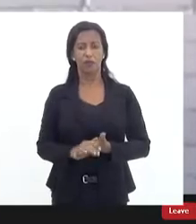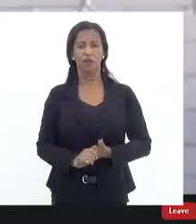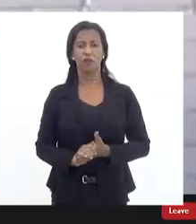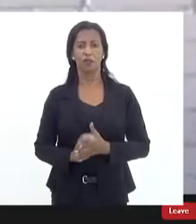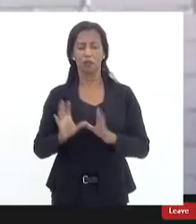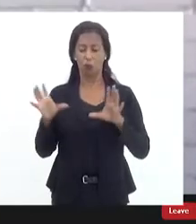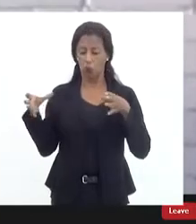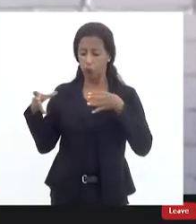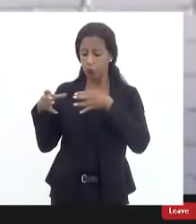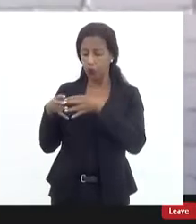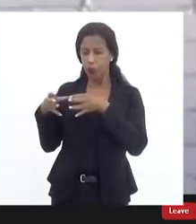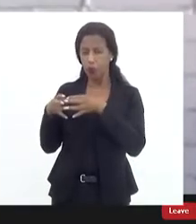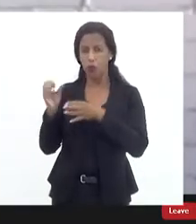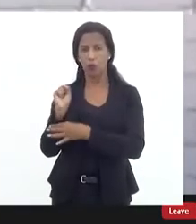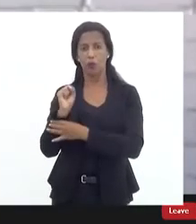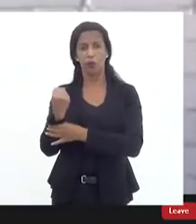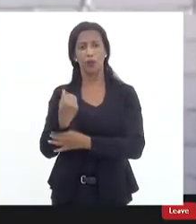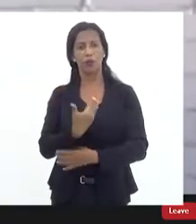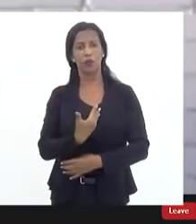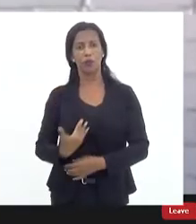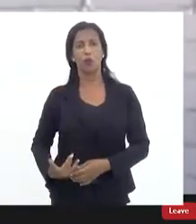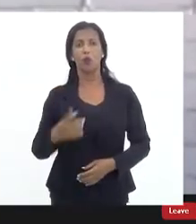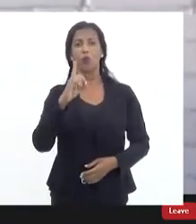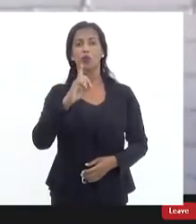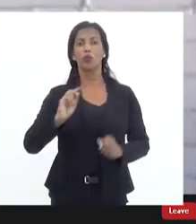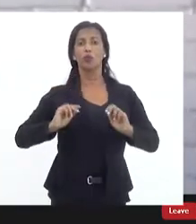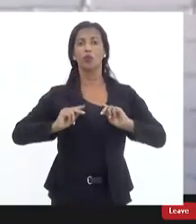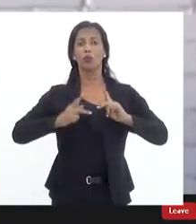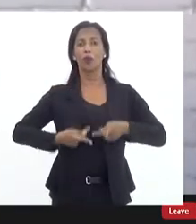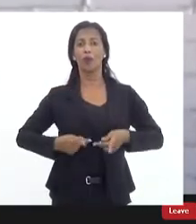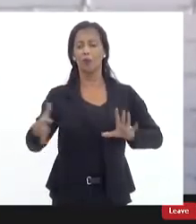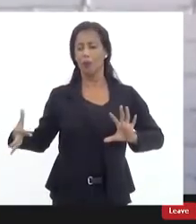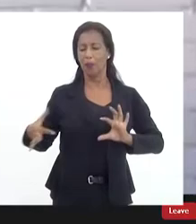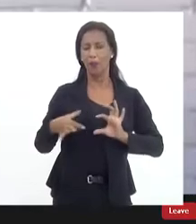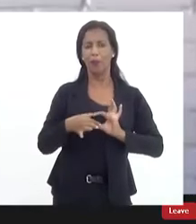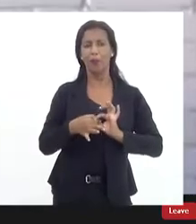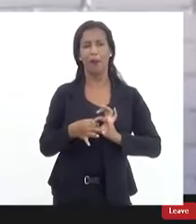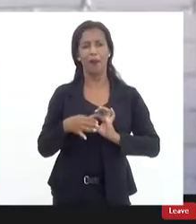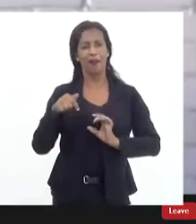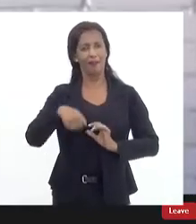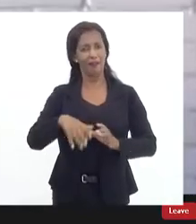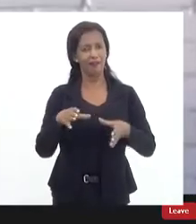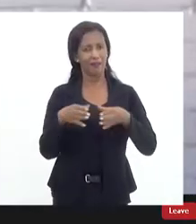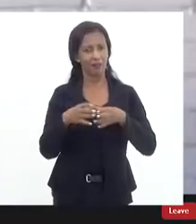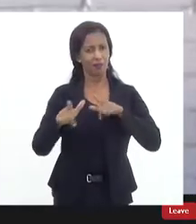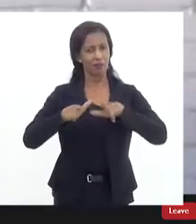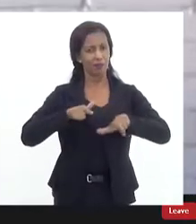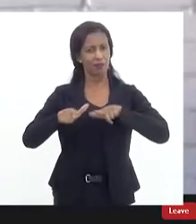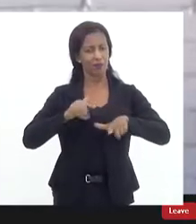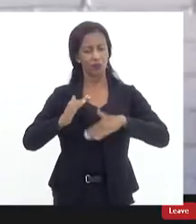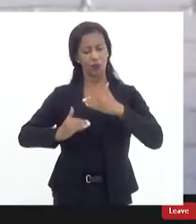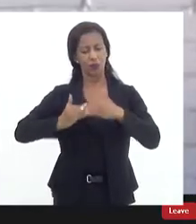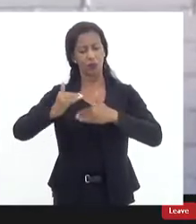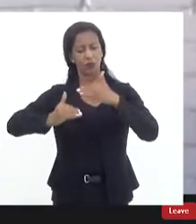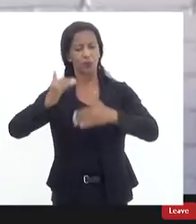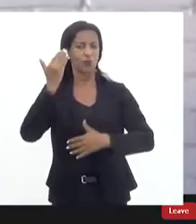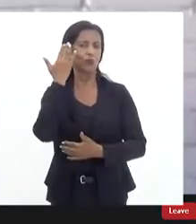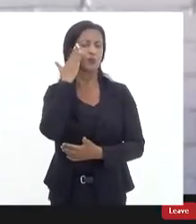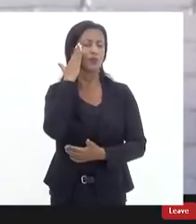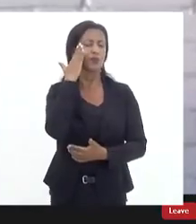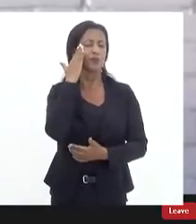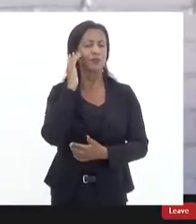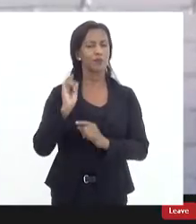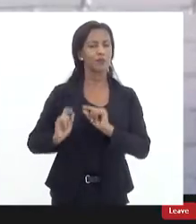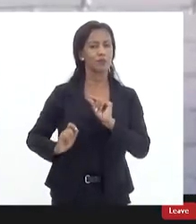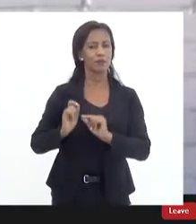concomitância da segurança pública com os direitos humanos a gente vem aqui nesse grupo de trabalho desenvolvendo um entendimento que